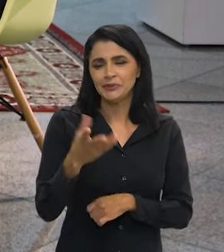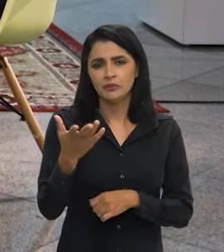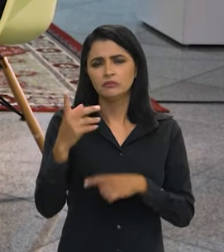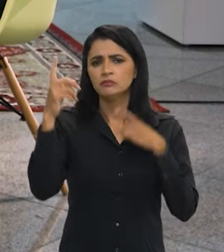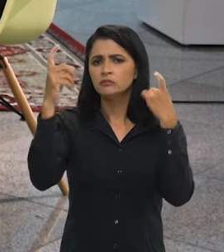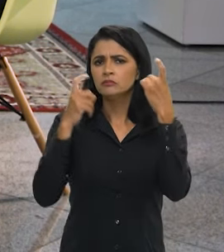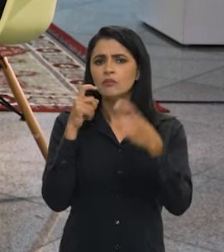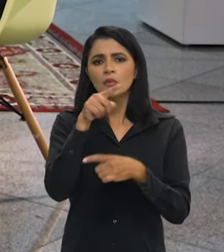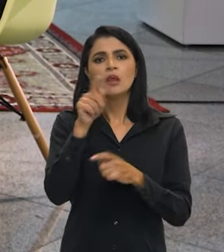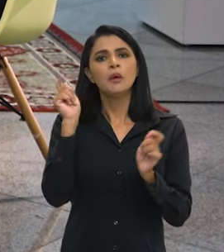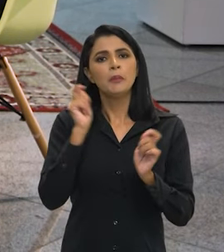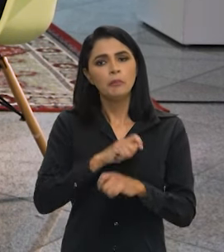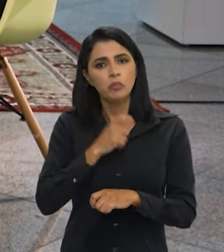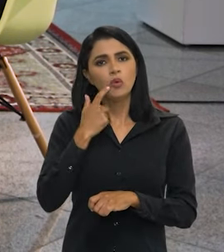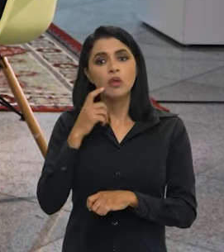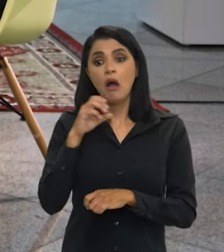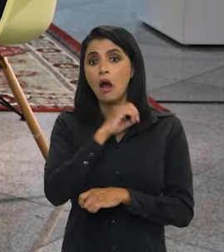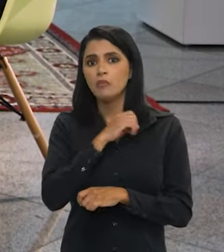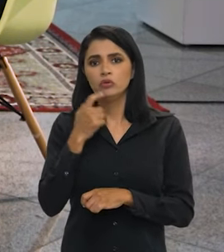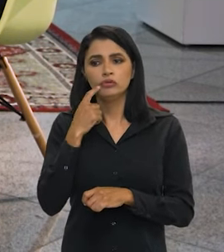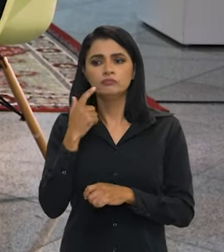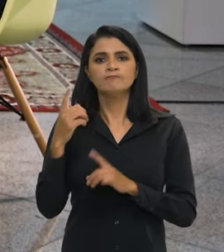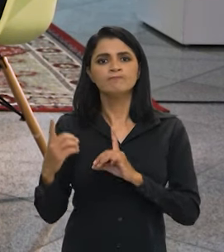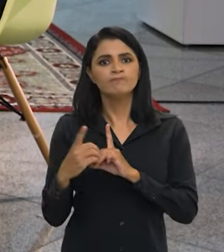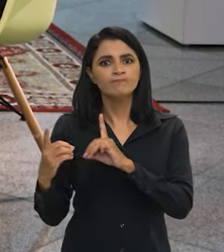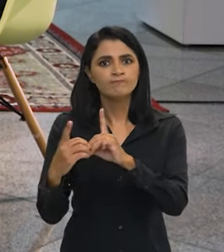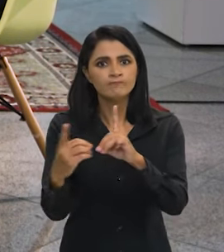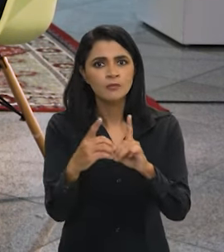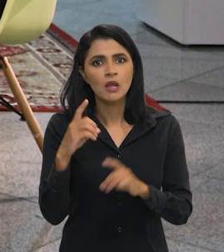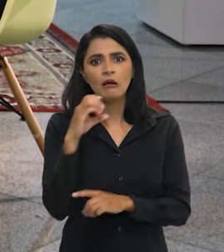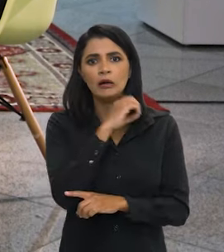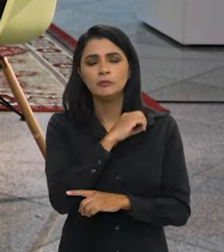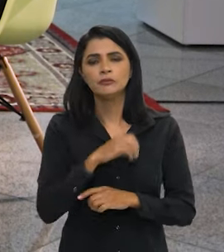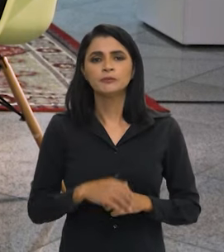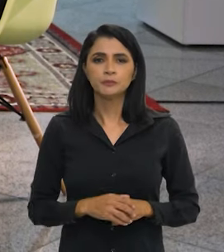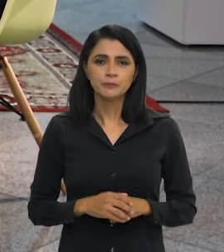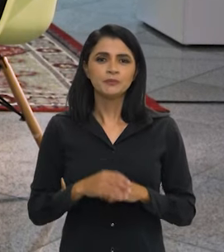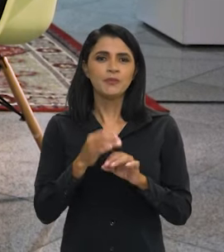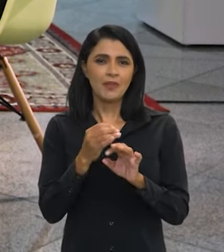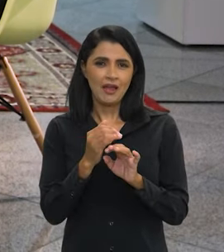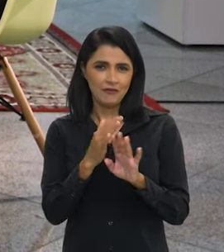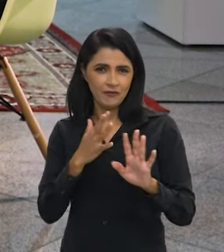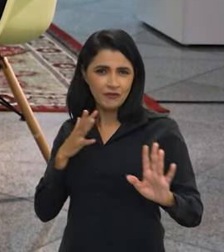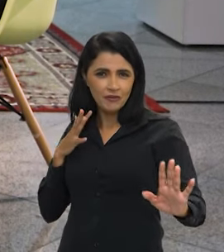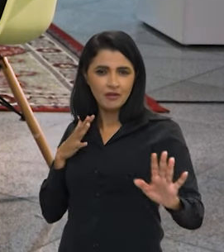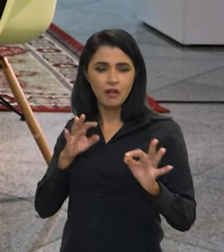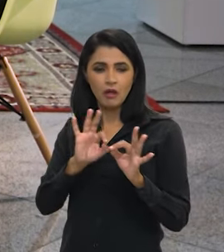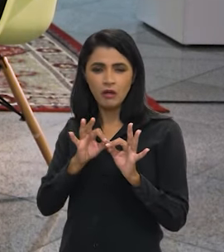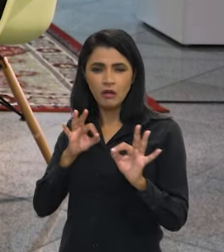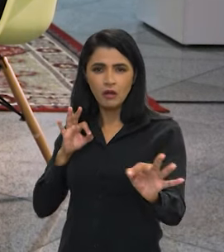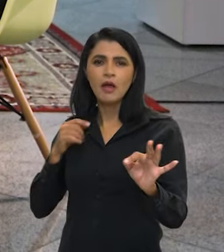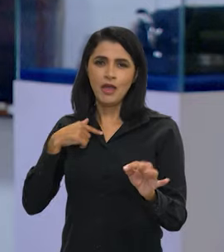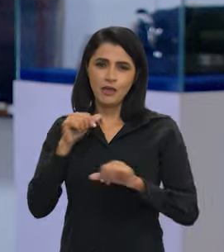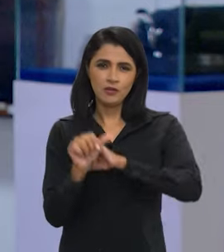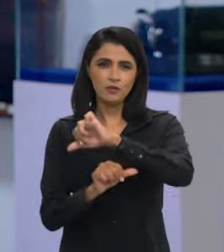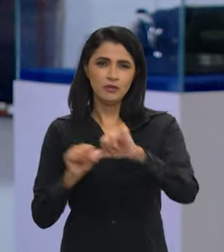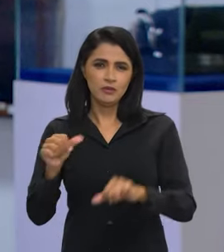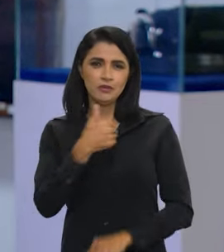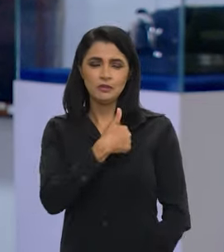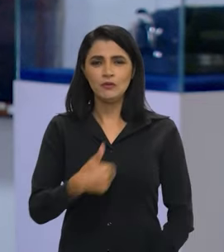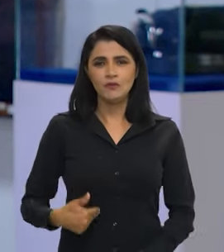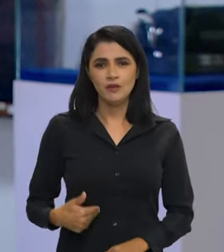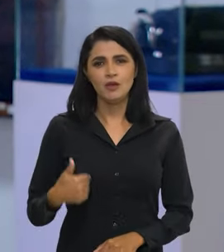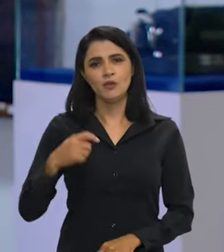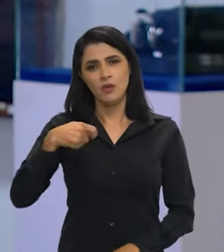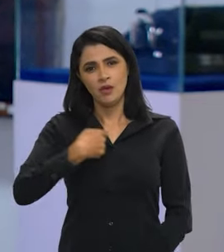O que te preocupa é poder pagar com mais agilidade, é isso? Exato. O tamanho da fila, óbvio, eu estive na transição de governo.